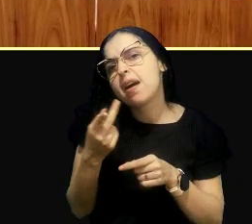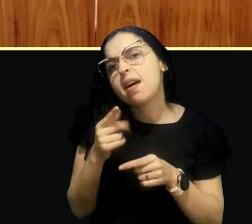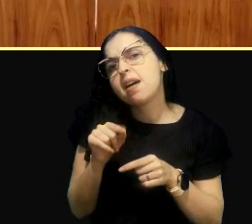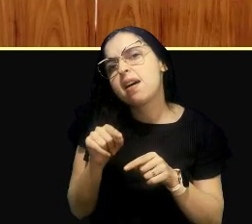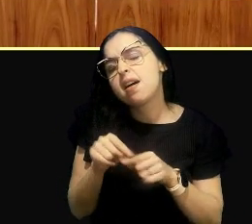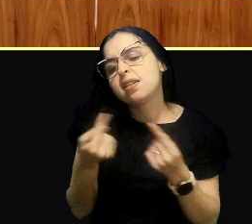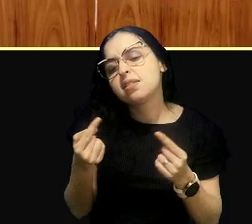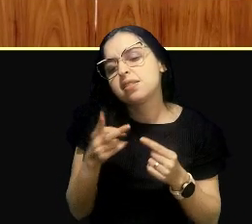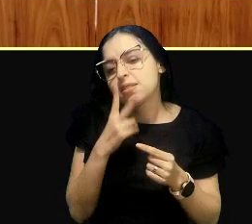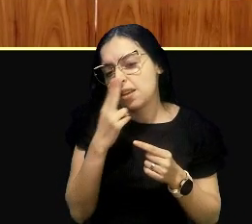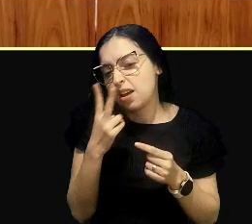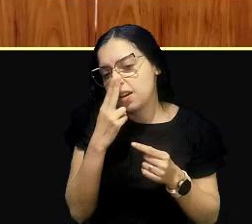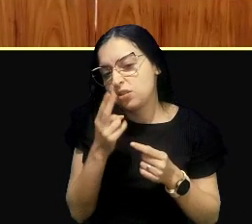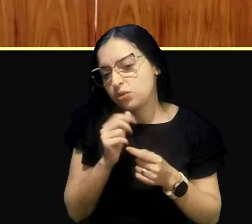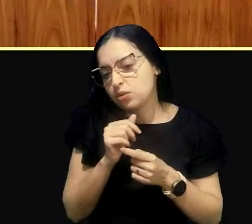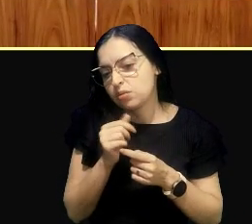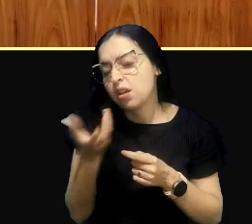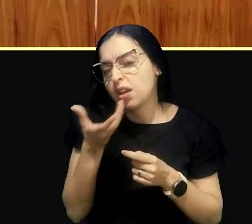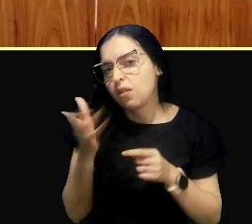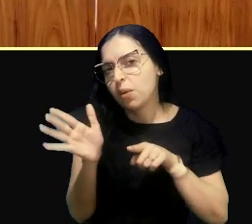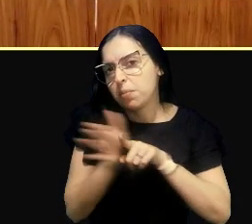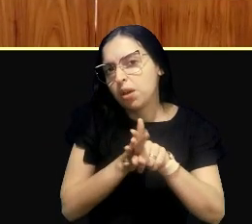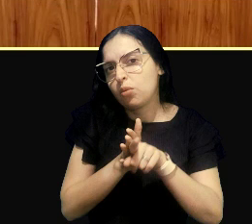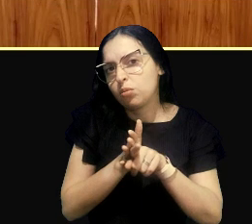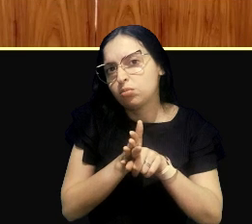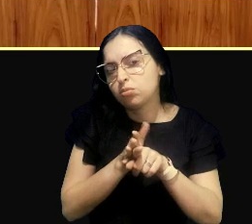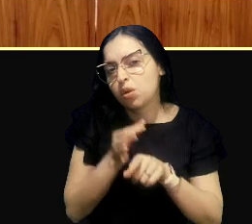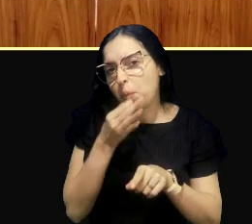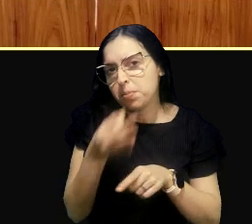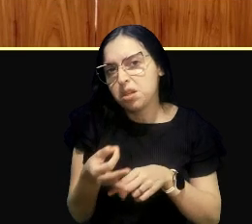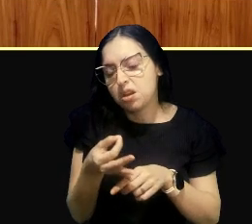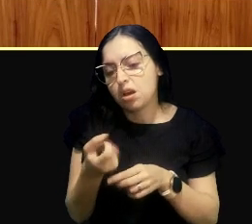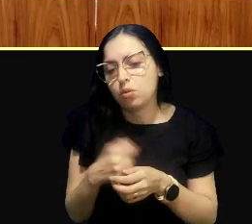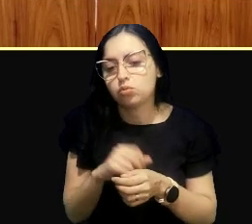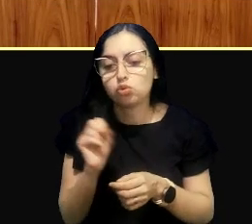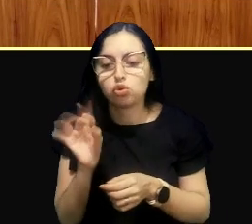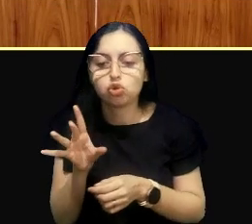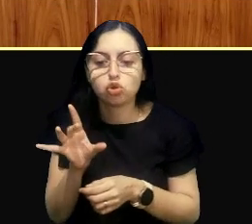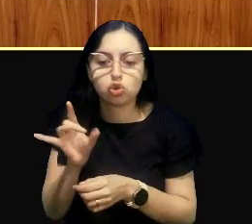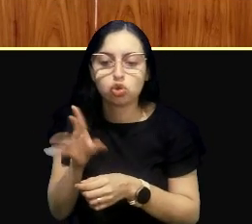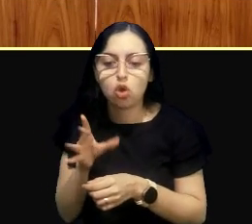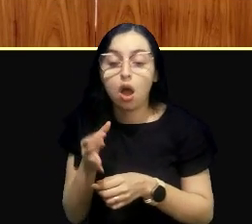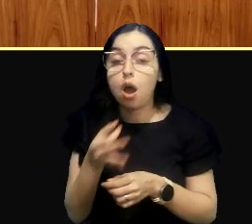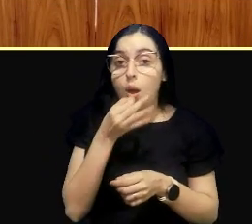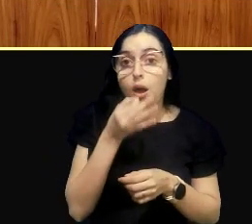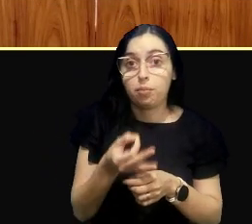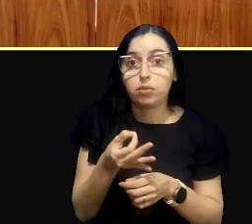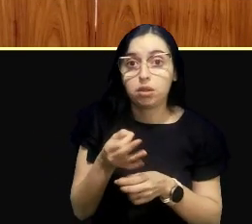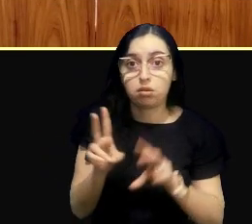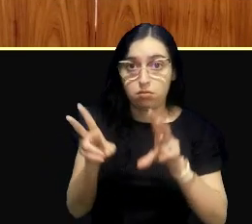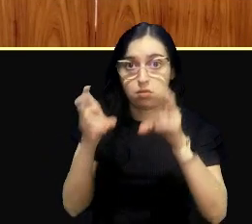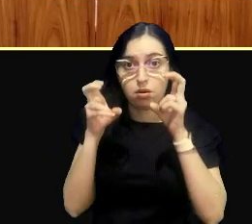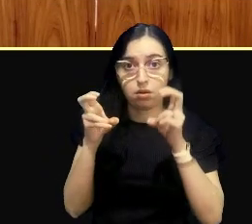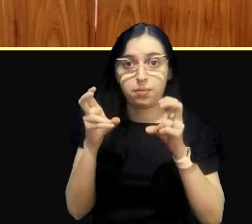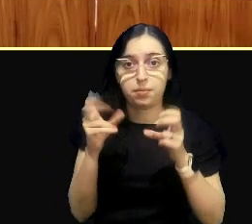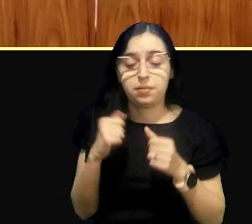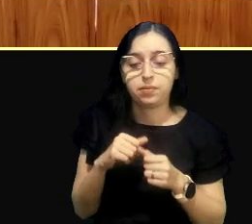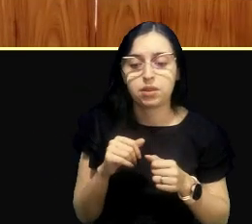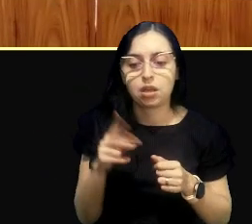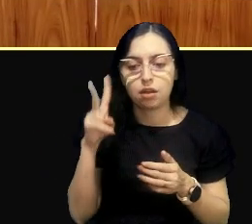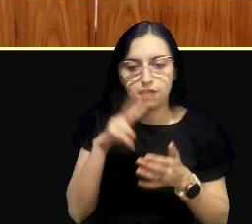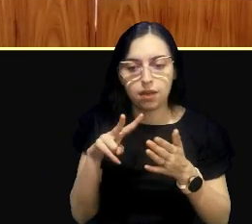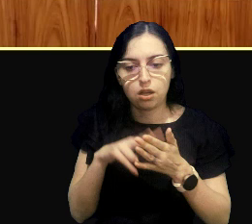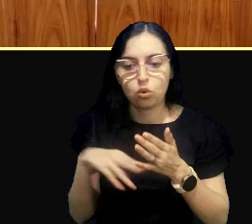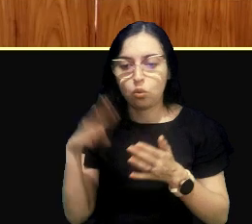até, quer fazer alguma pergunta, quer fazer alguma colocação? Eu queria só fazer uma observação, porque eu estava olhando o